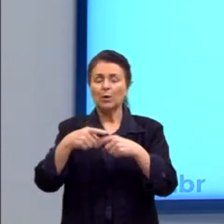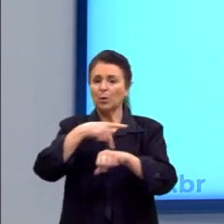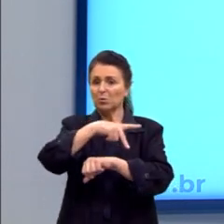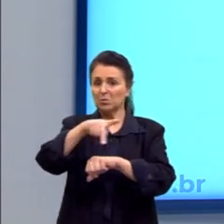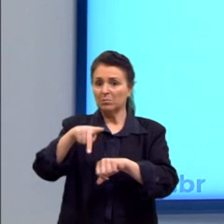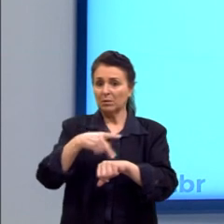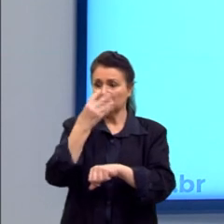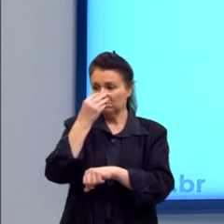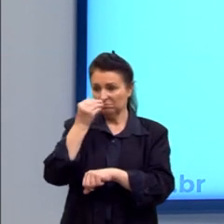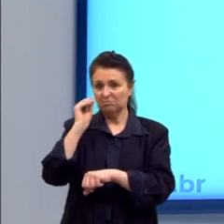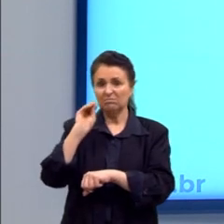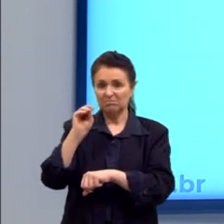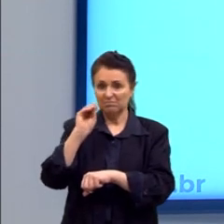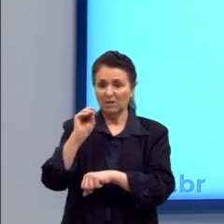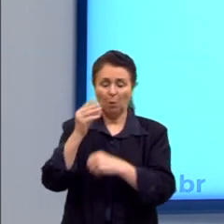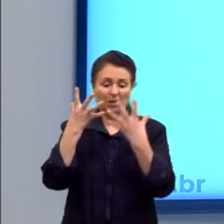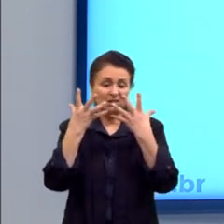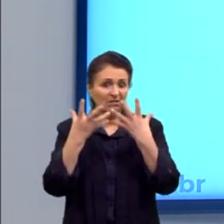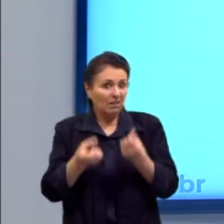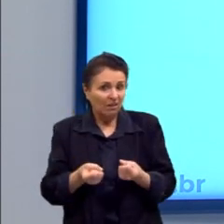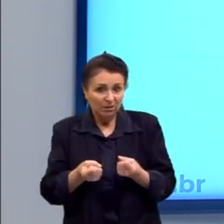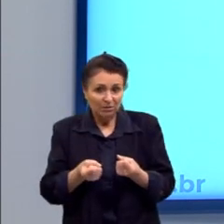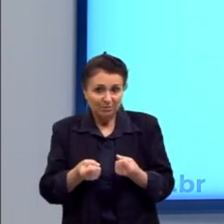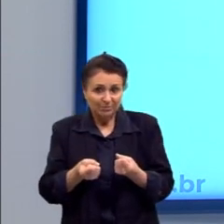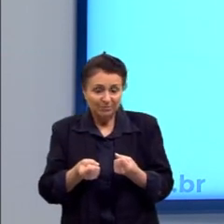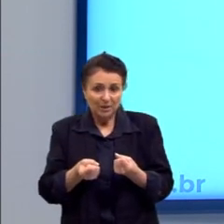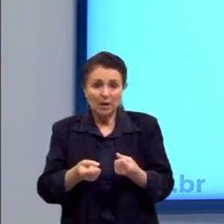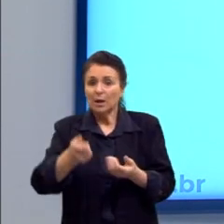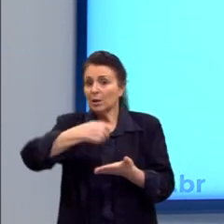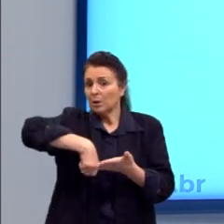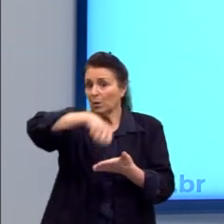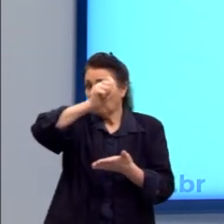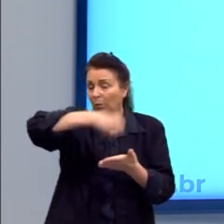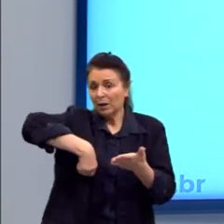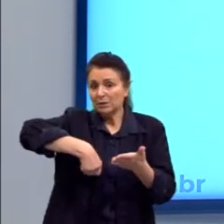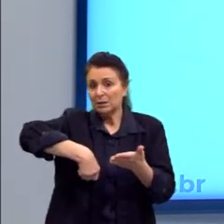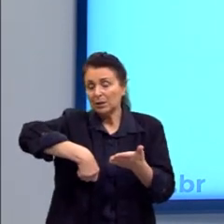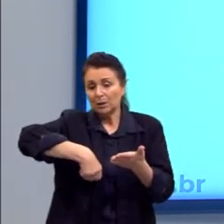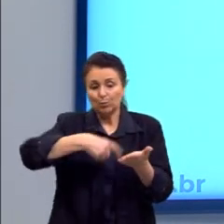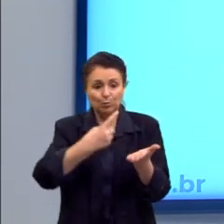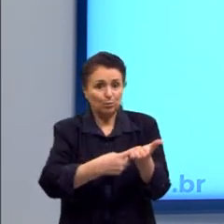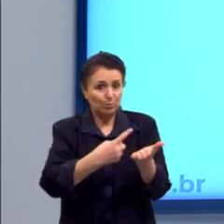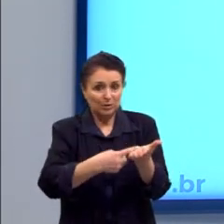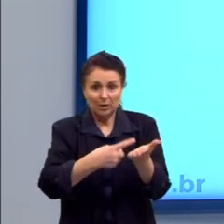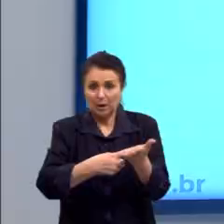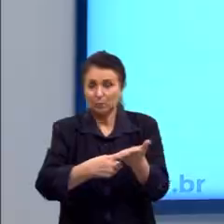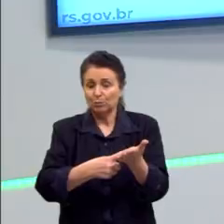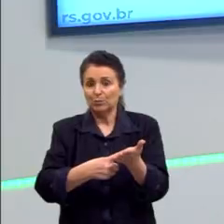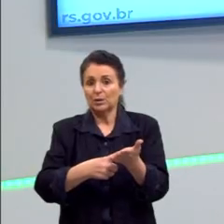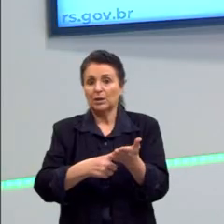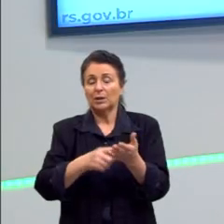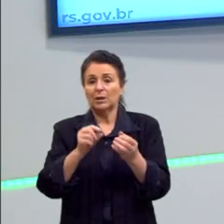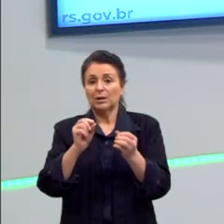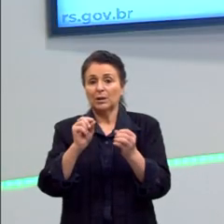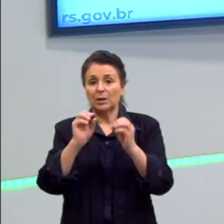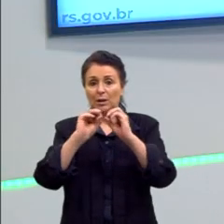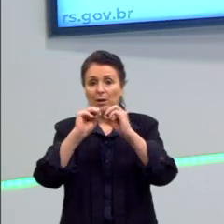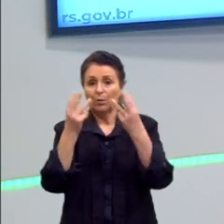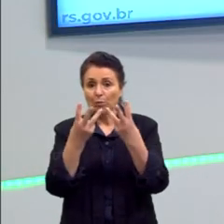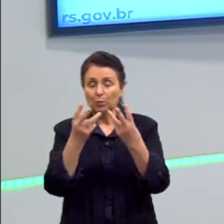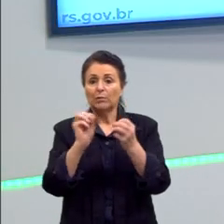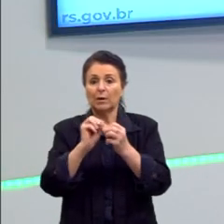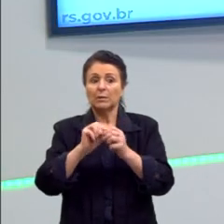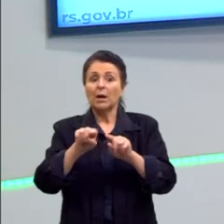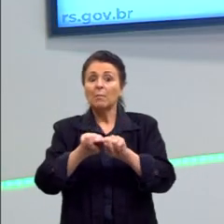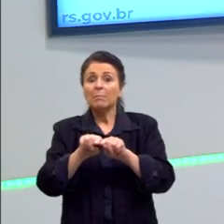muitas vezes, não concordam ou não assinam os acordos como a ONU propôs, né? Mas, mesmo assim, há avanços construídos pela